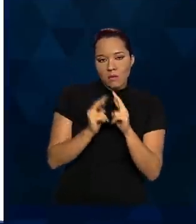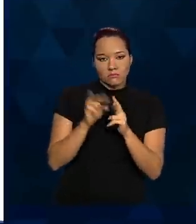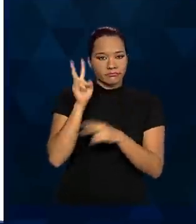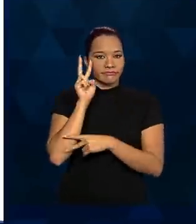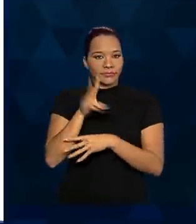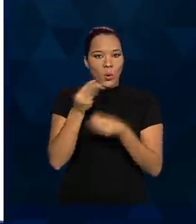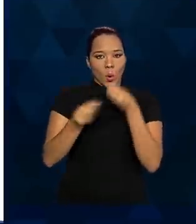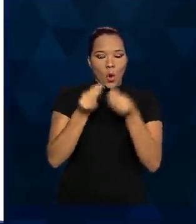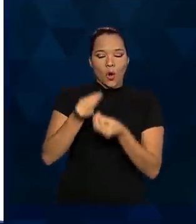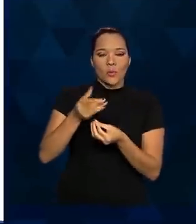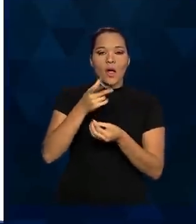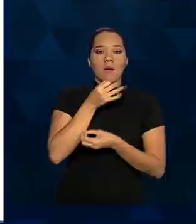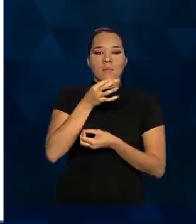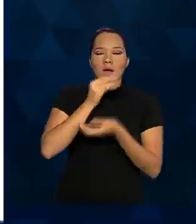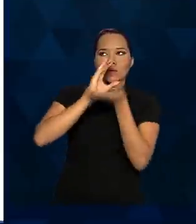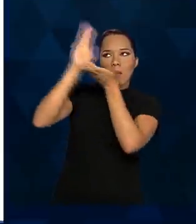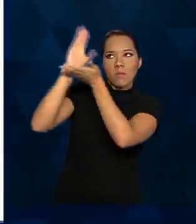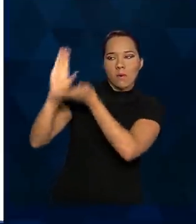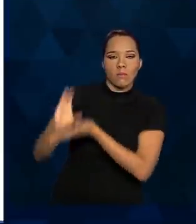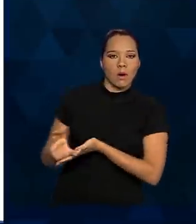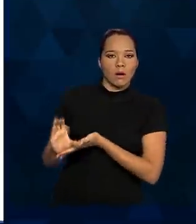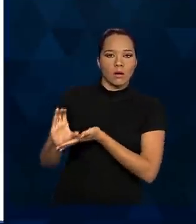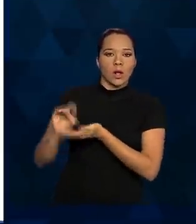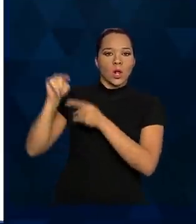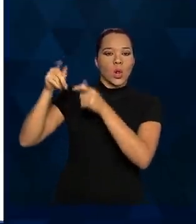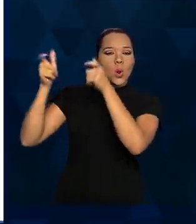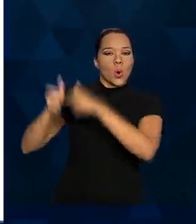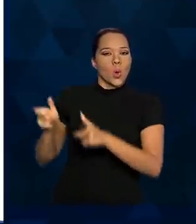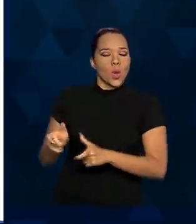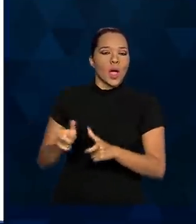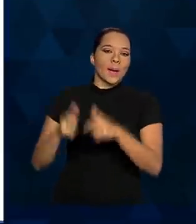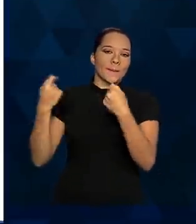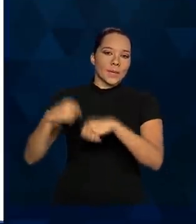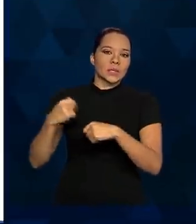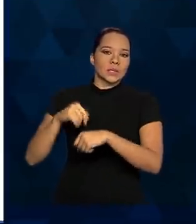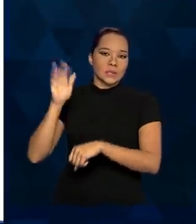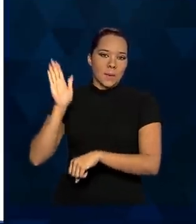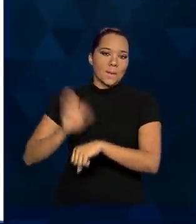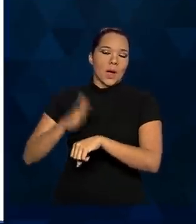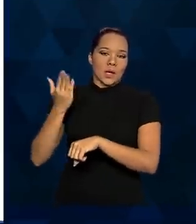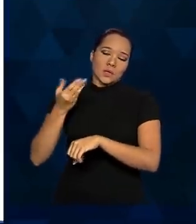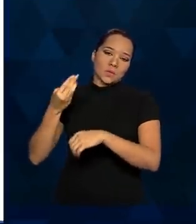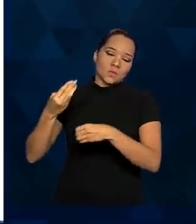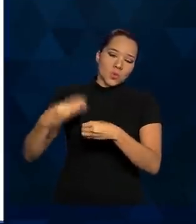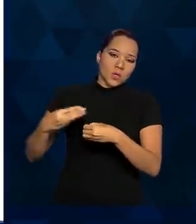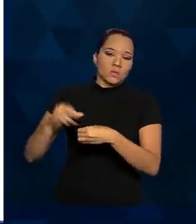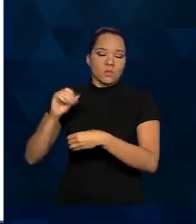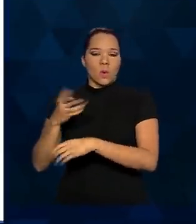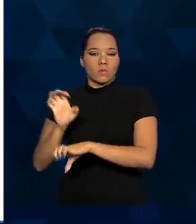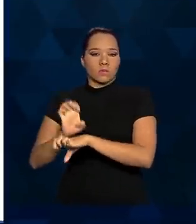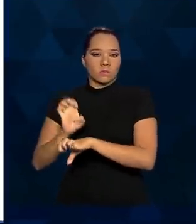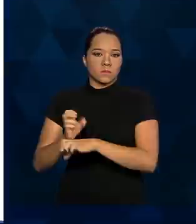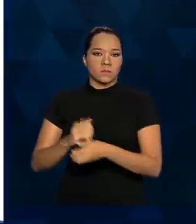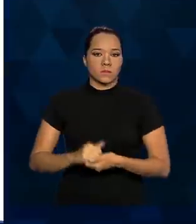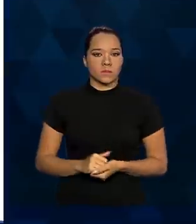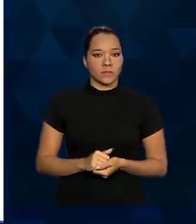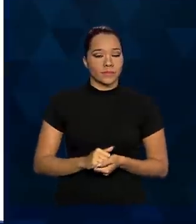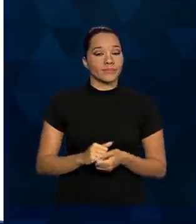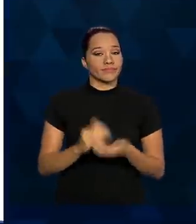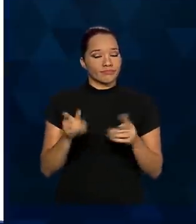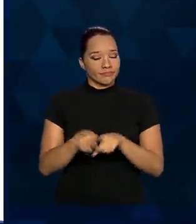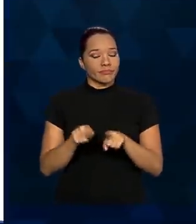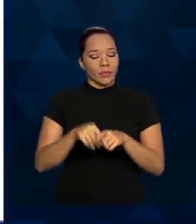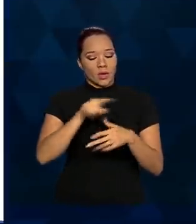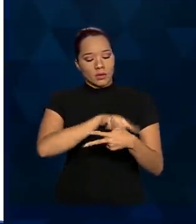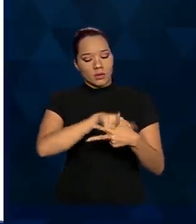dos medicamentos, atendendo emergencialmente às necessidades de municípios e de estados. Estão sendo realizadas